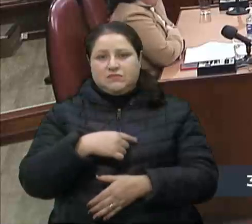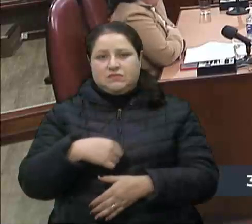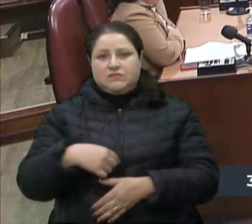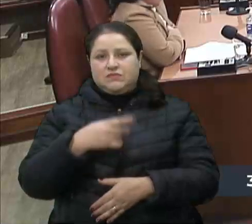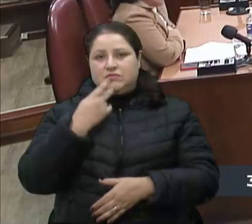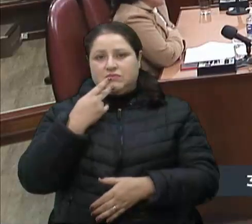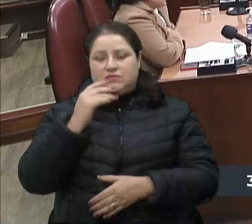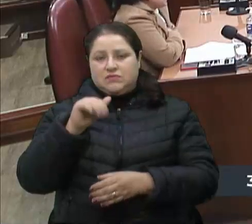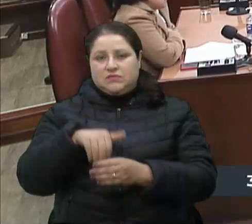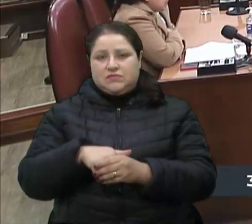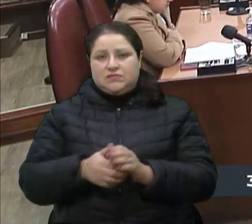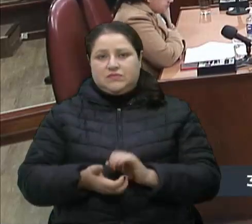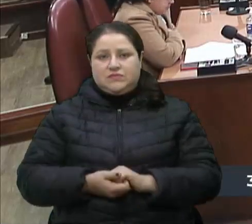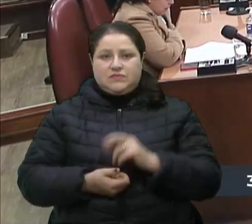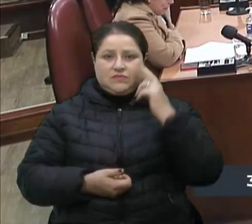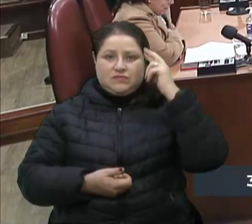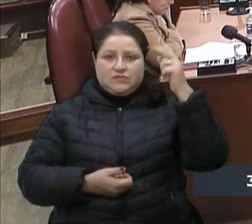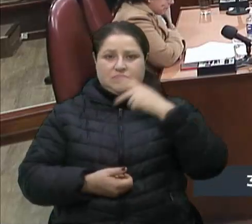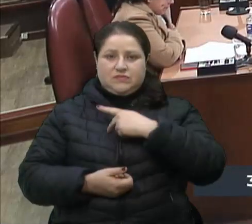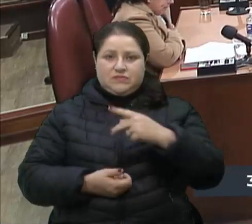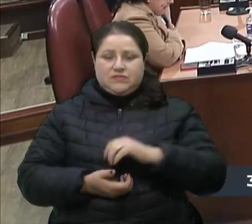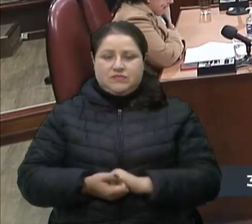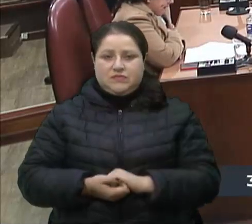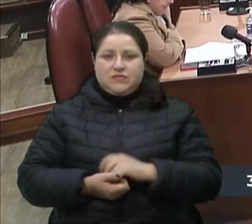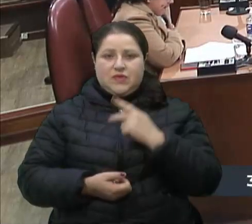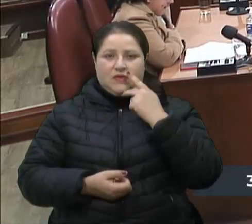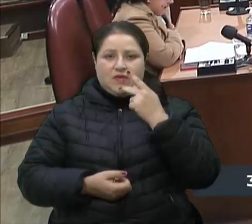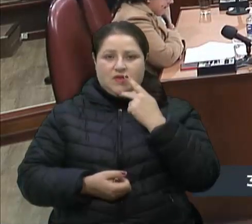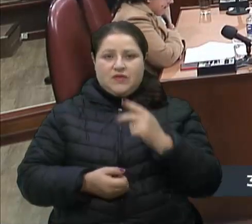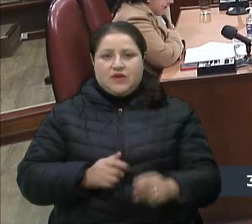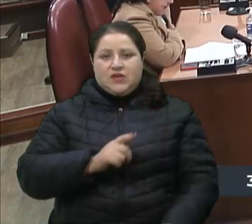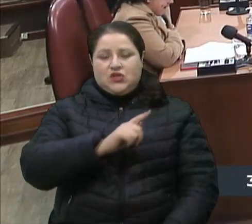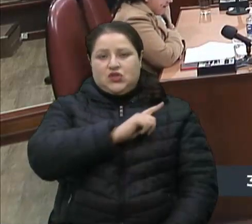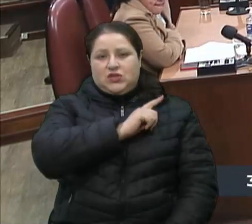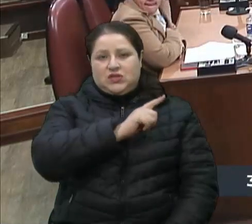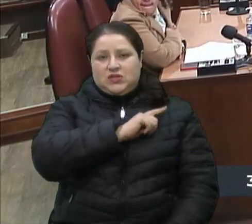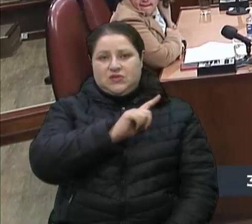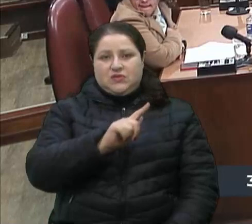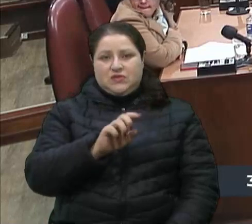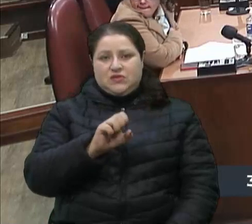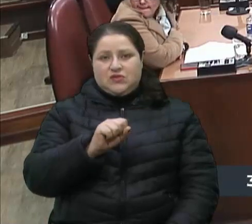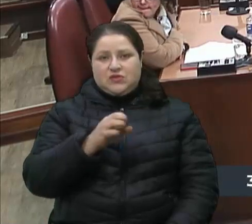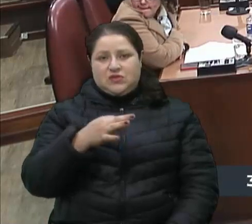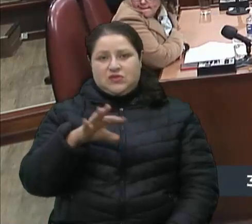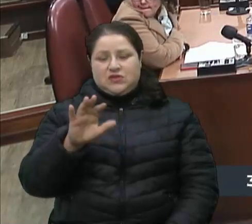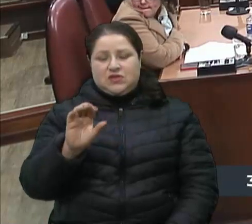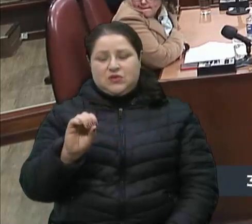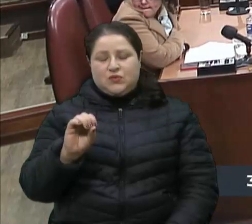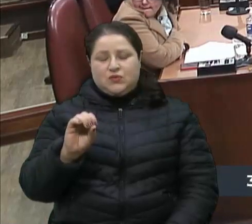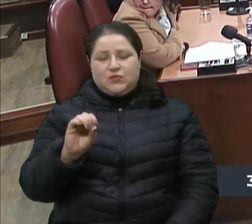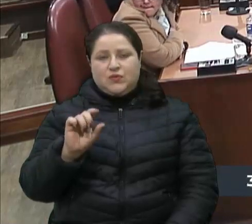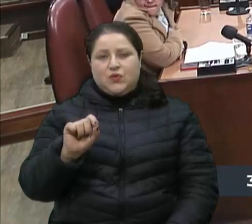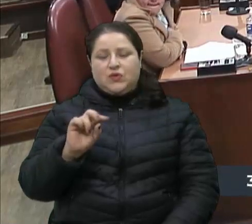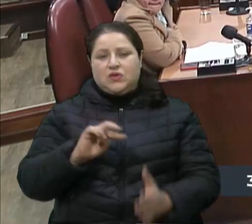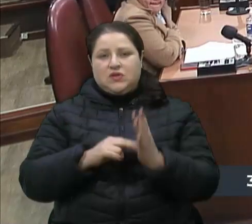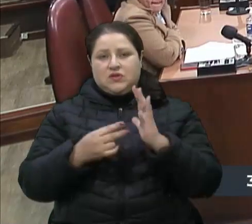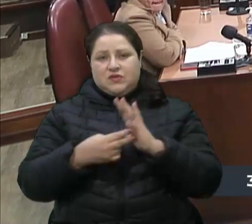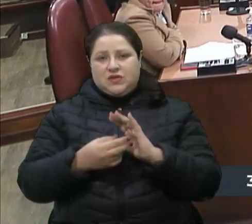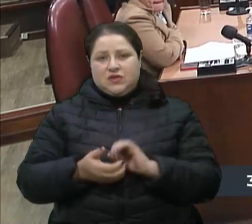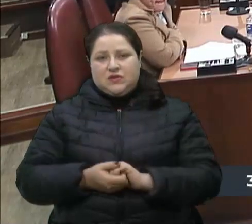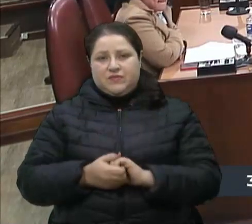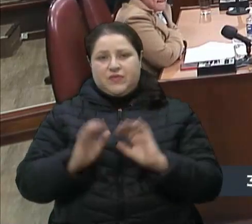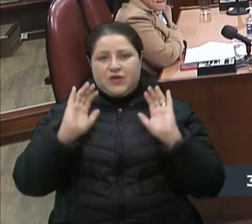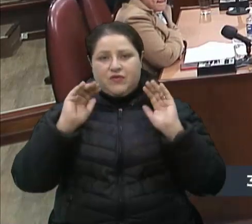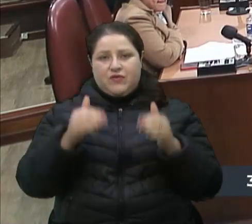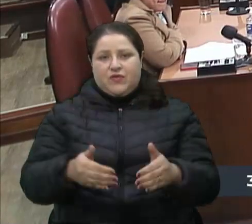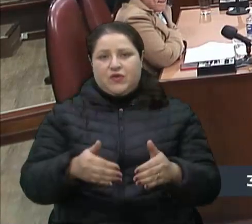Senhor Presidente, a palavra gestão, quando a fala em gestão, qual é o conceito de gestão? Gestão é foco